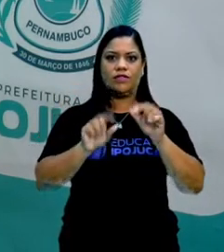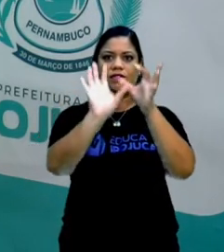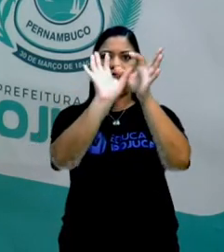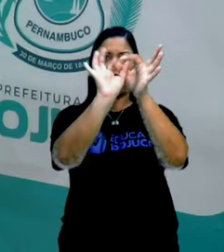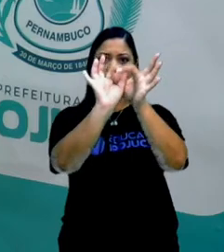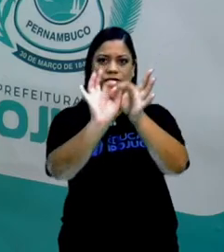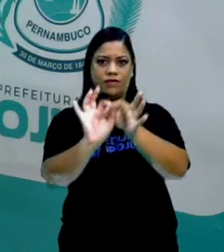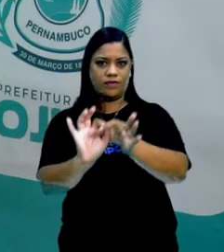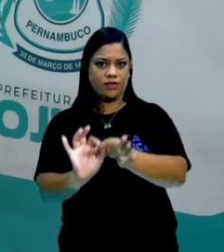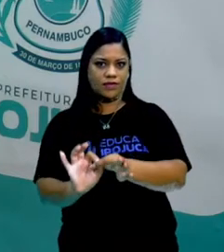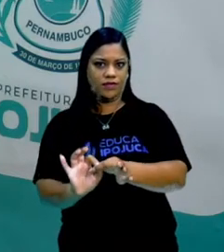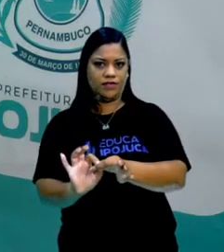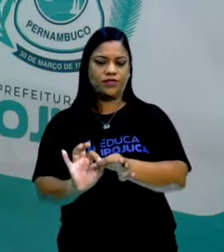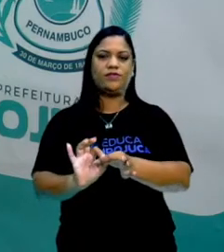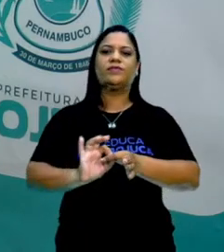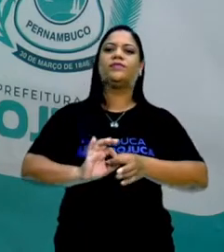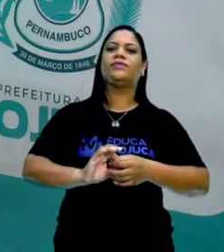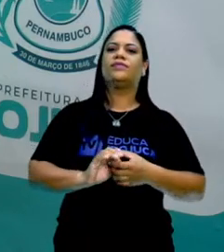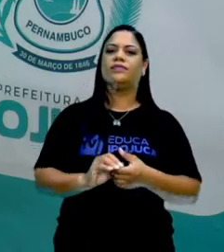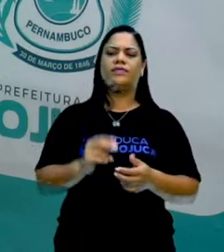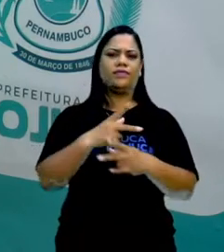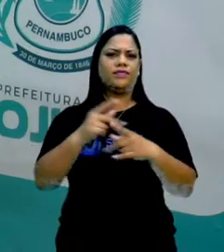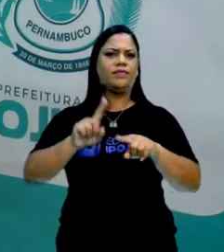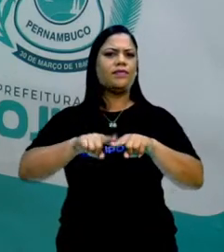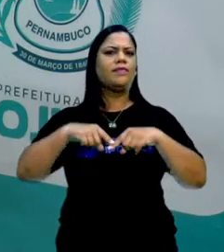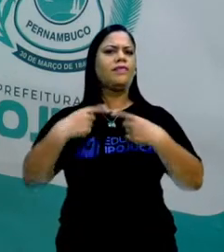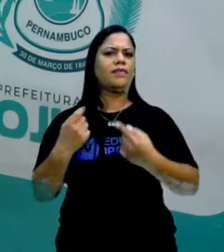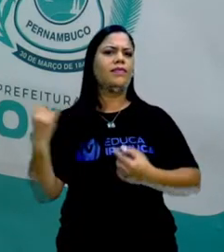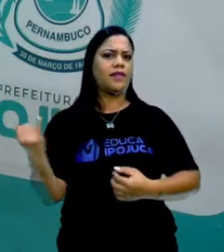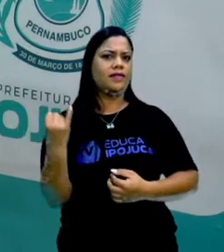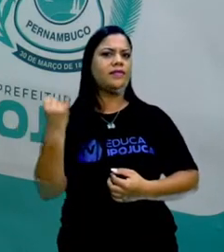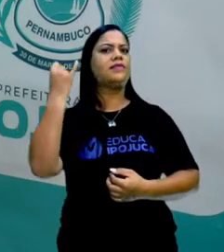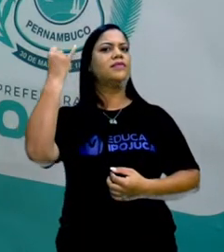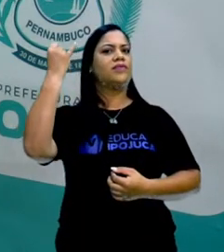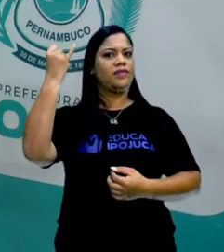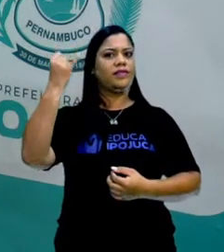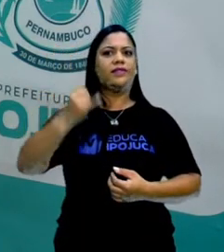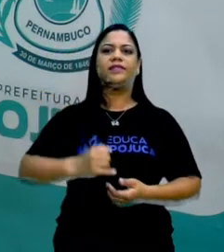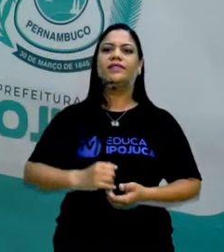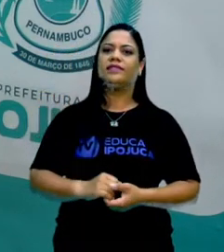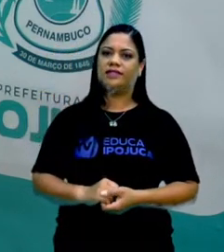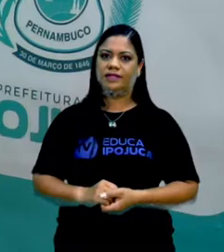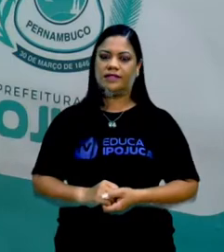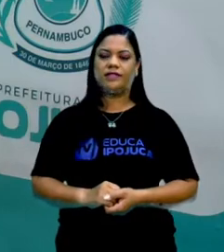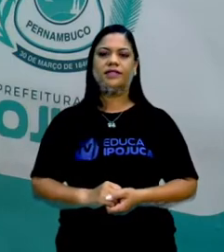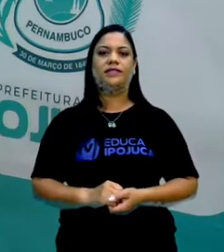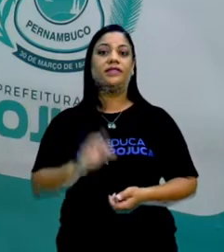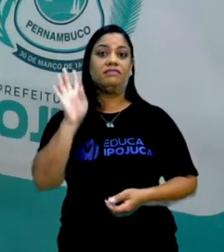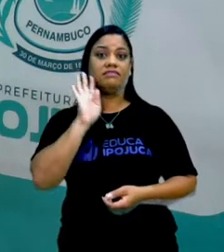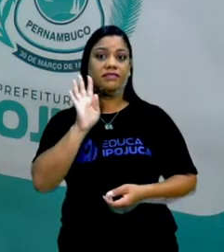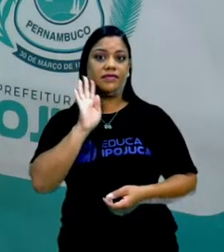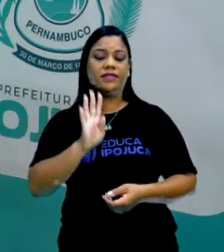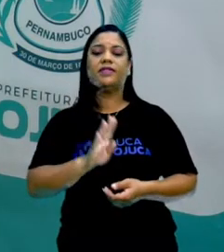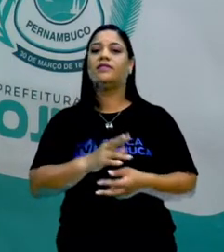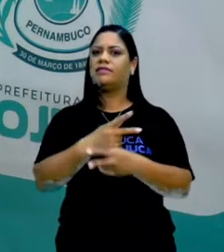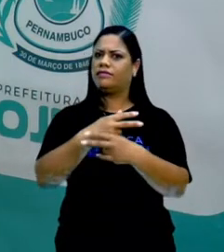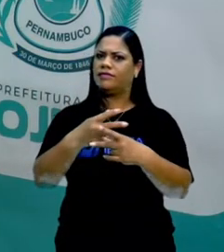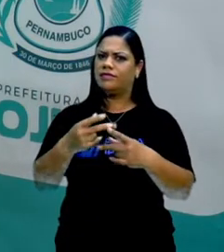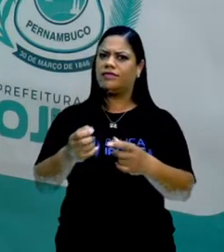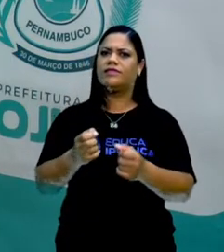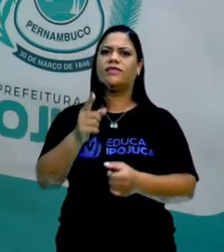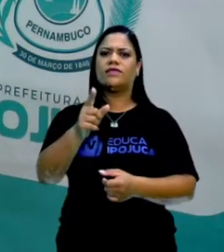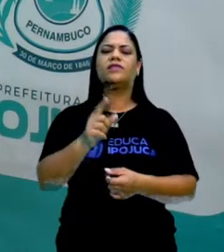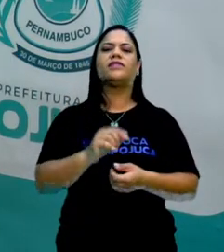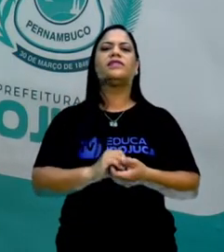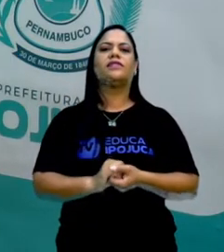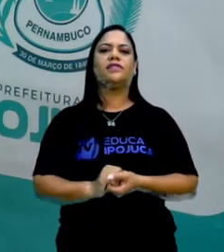desta sua pesquisa, aqueles dados que você considera mais relevantes, aqueles dados que você